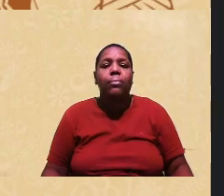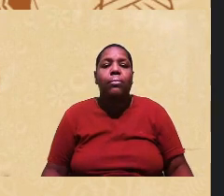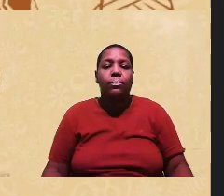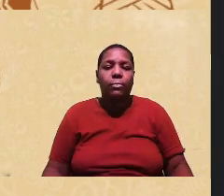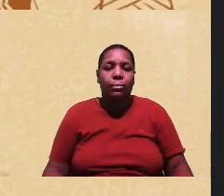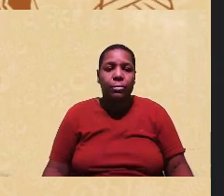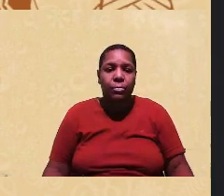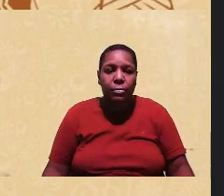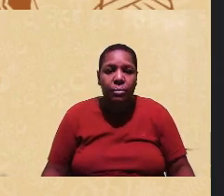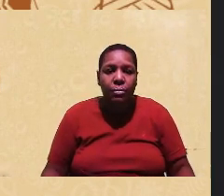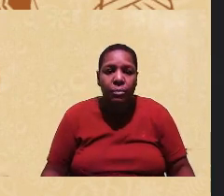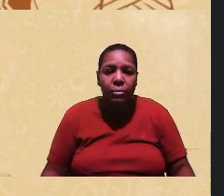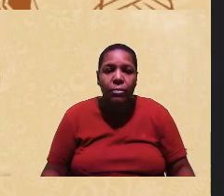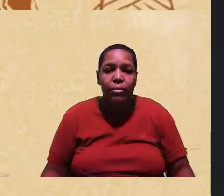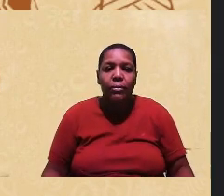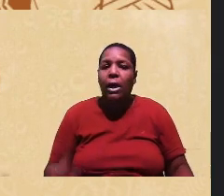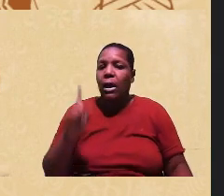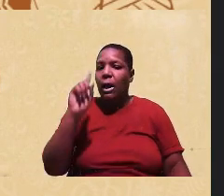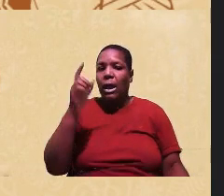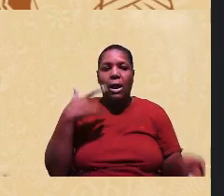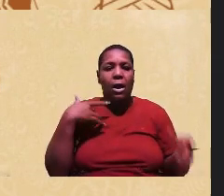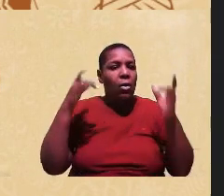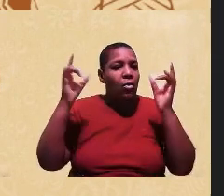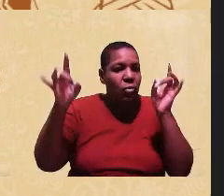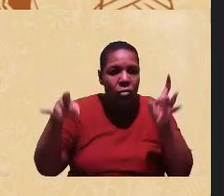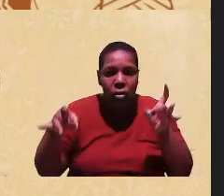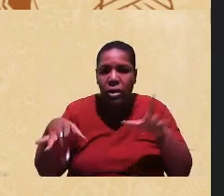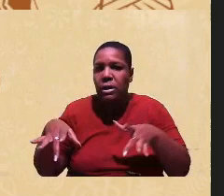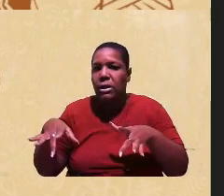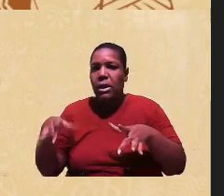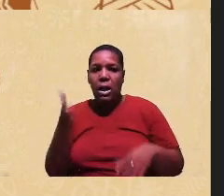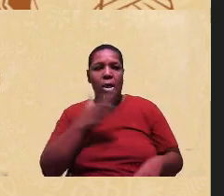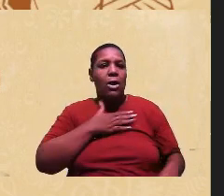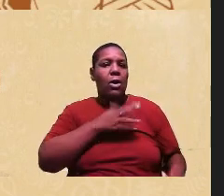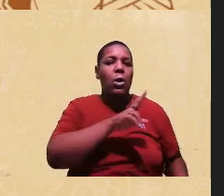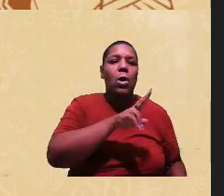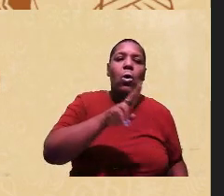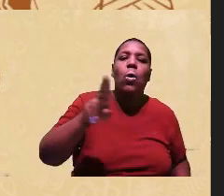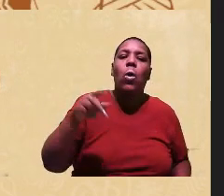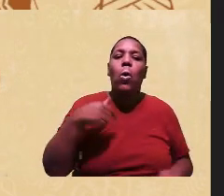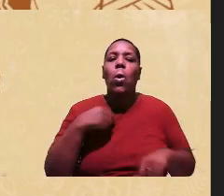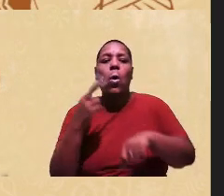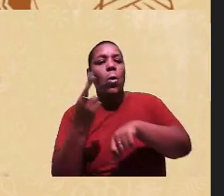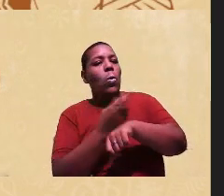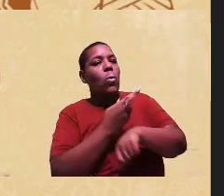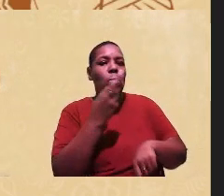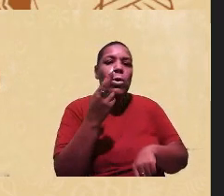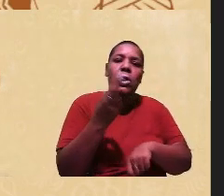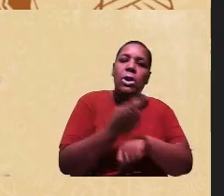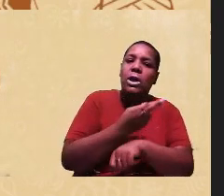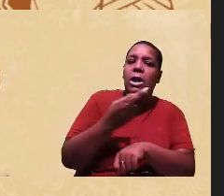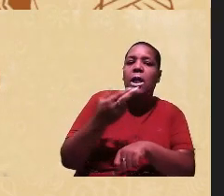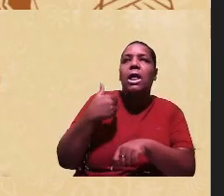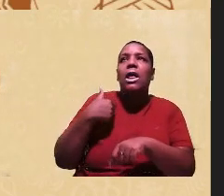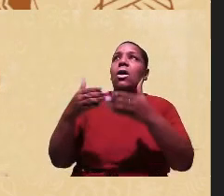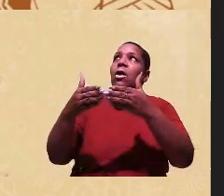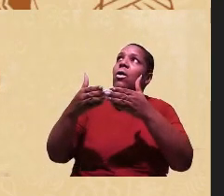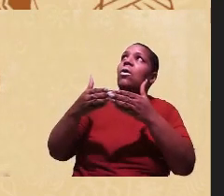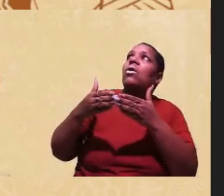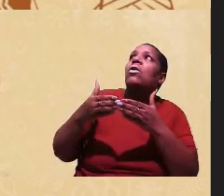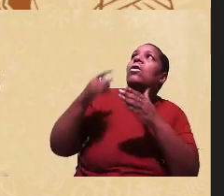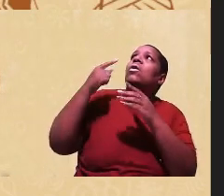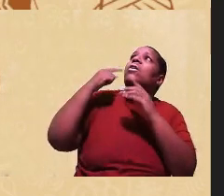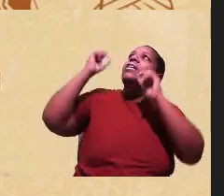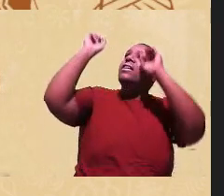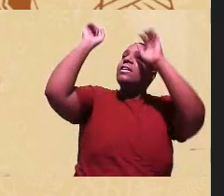mas eu não vou desistir o meu nome é desistência vou pedir aos encantados